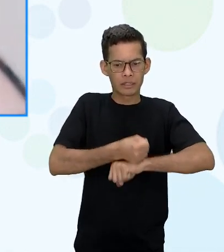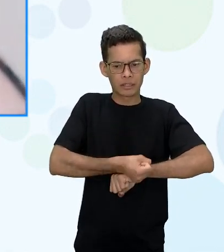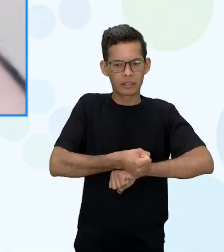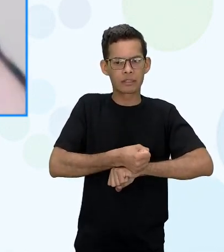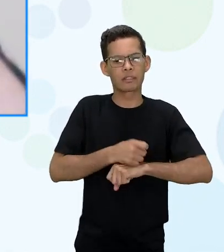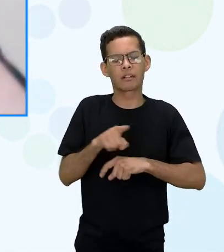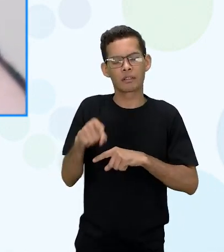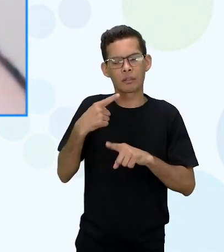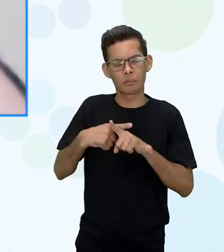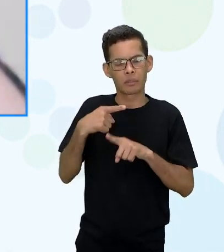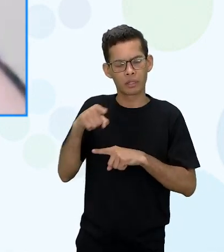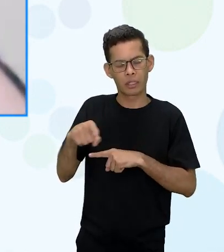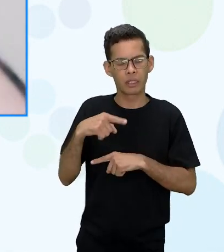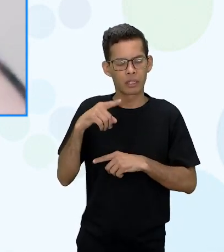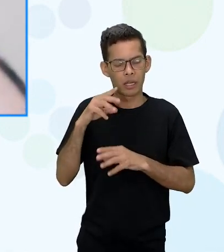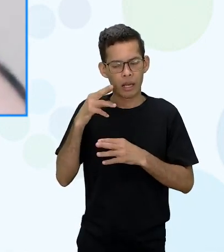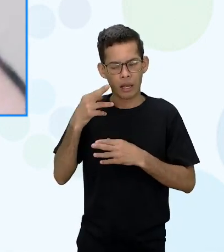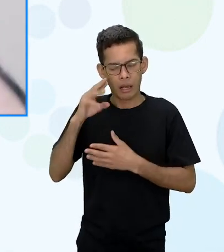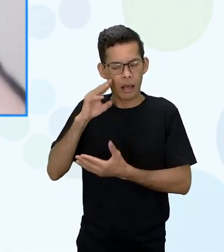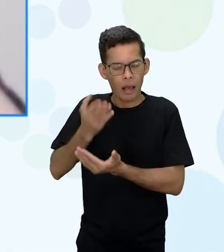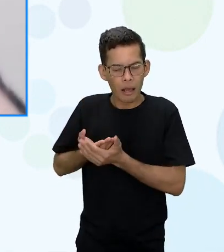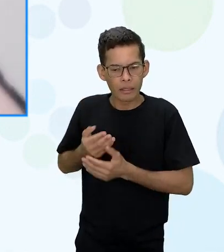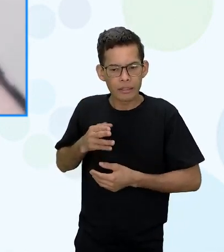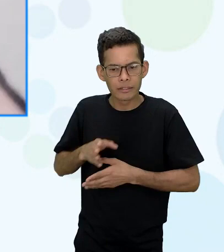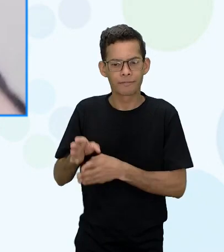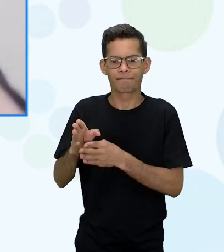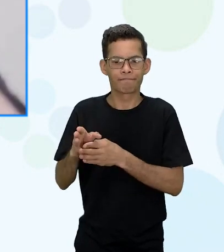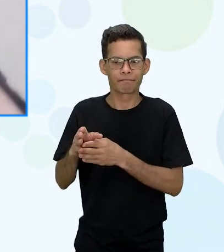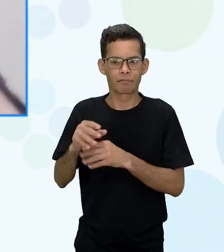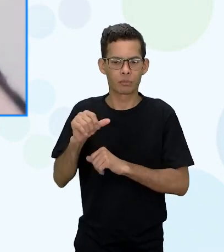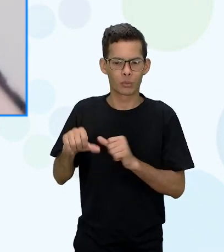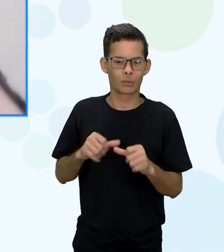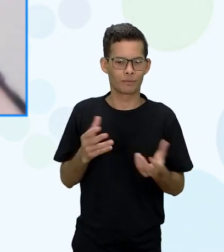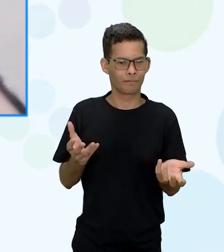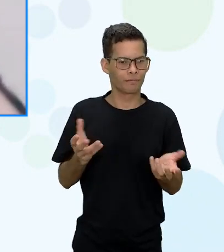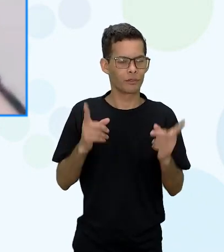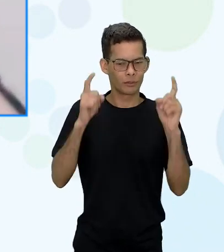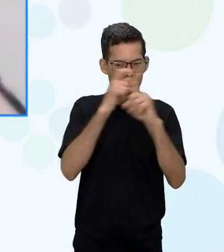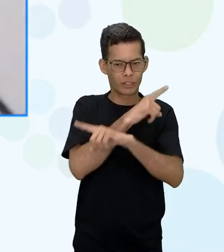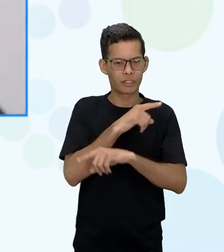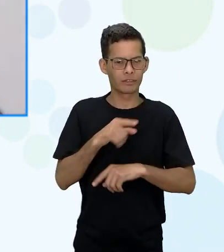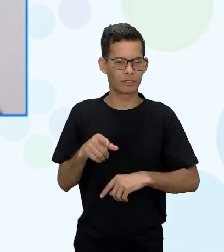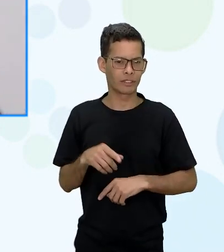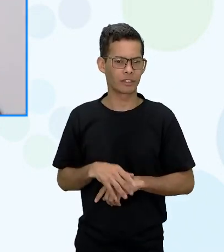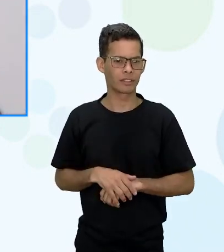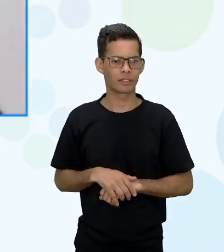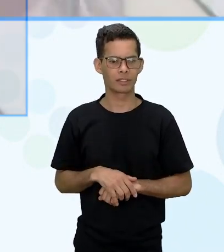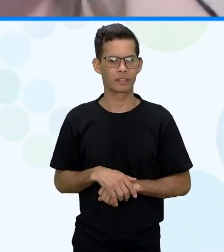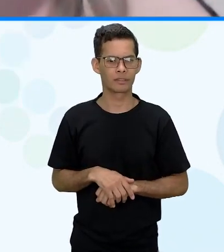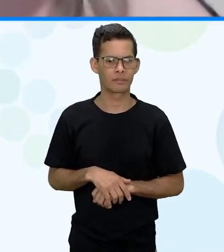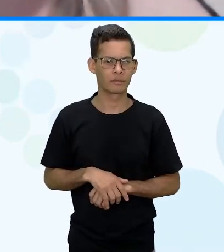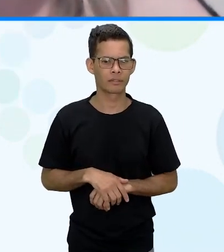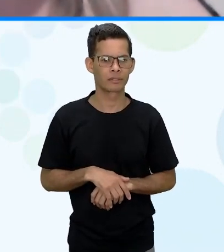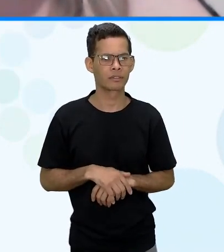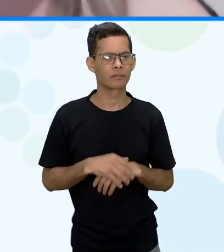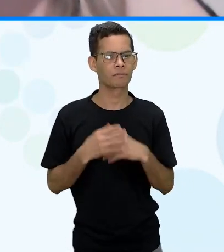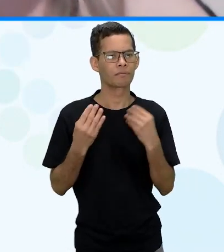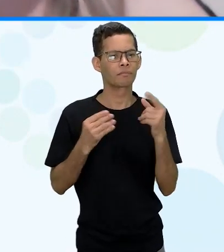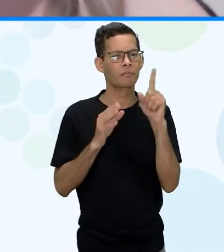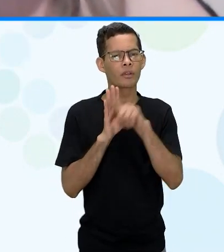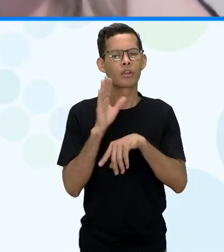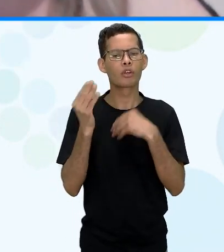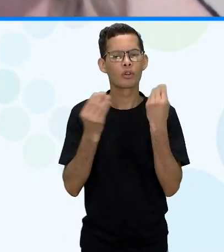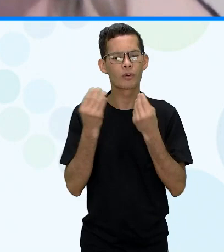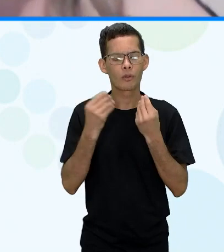convicção dela a crença dela como foi difícil Ana Carolina e como naturalizamos essas violências